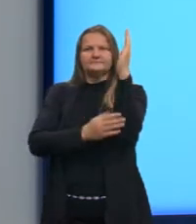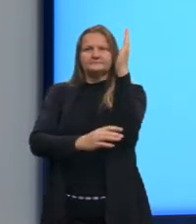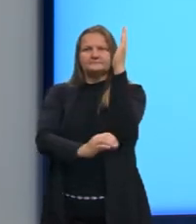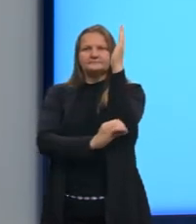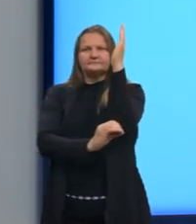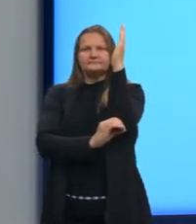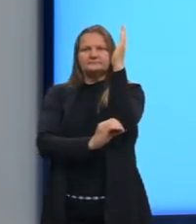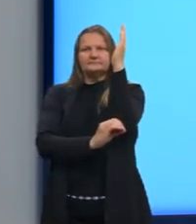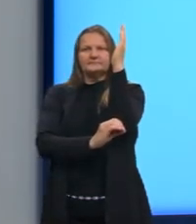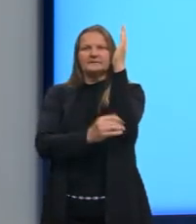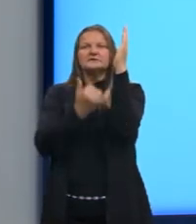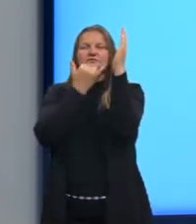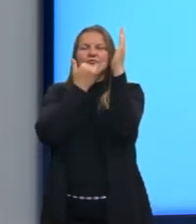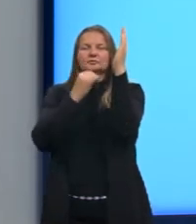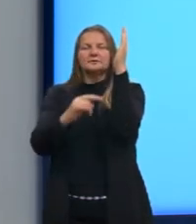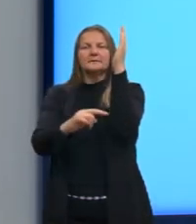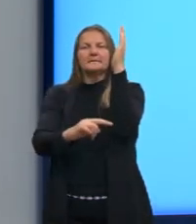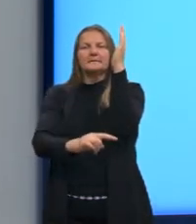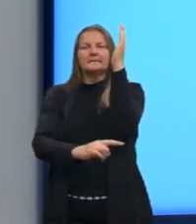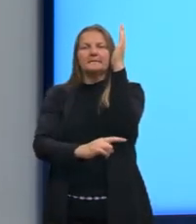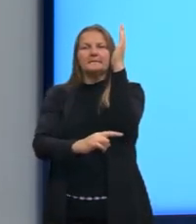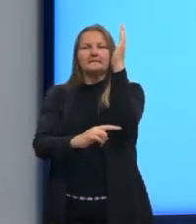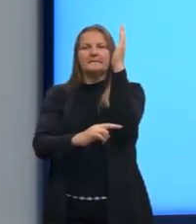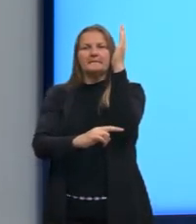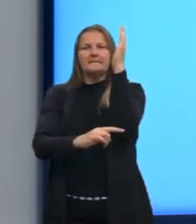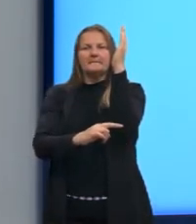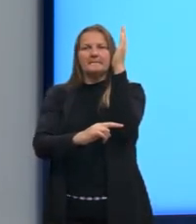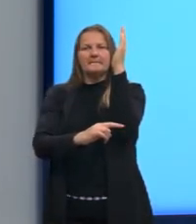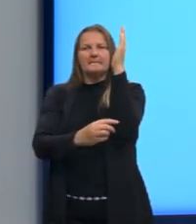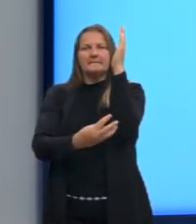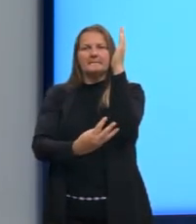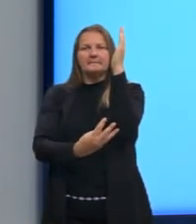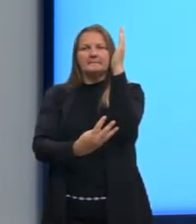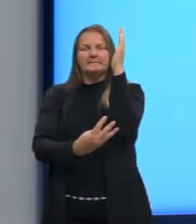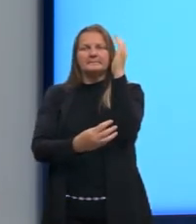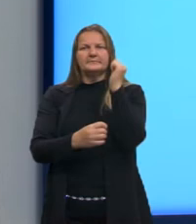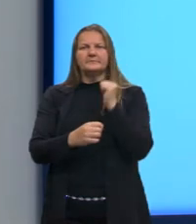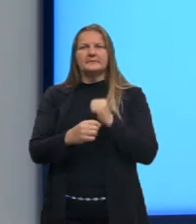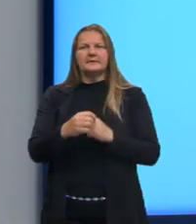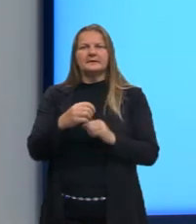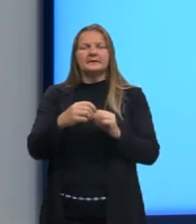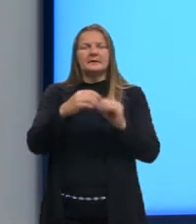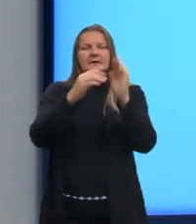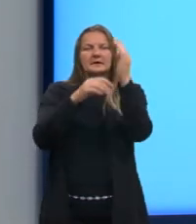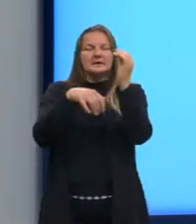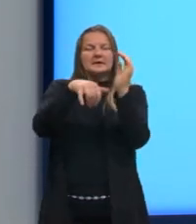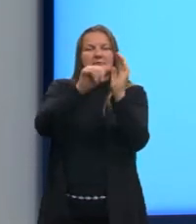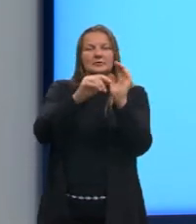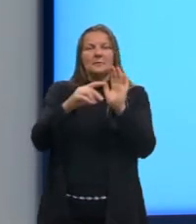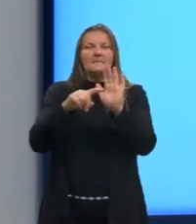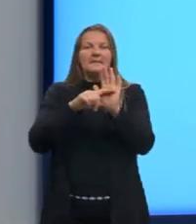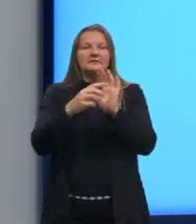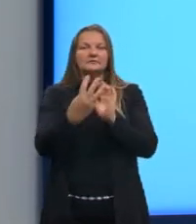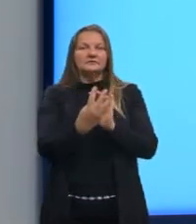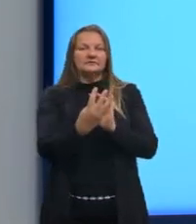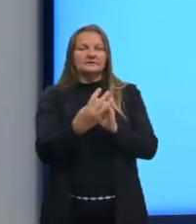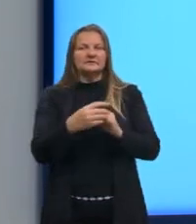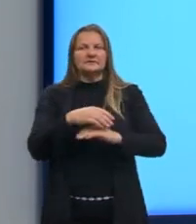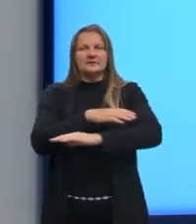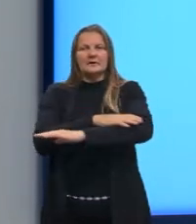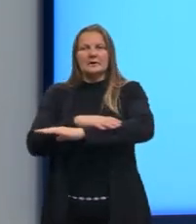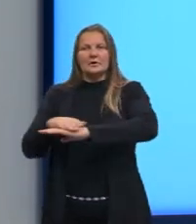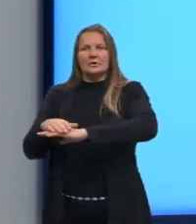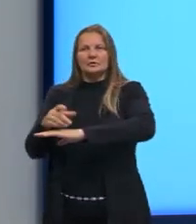valia menos 3. No ponto Q, o X valia 2. Então, para calcular a